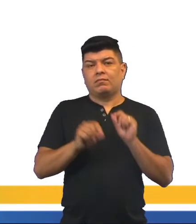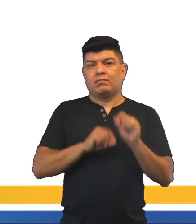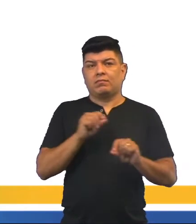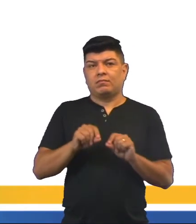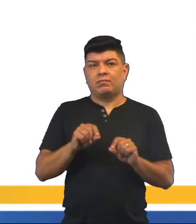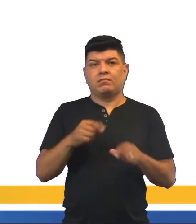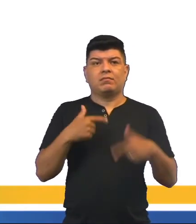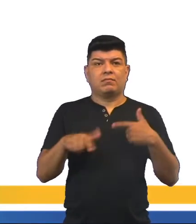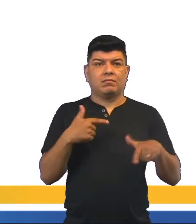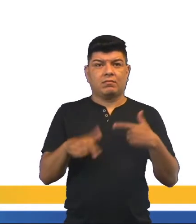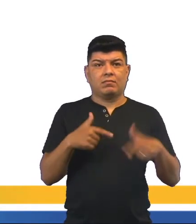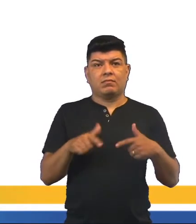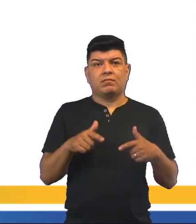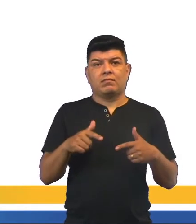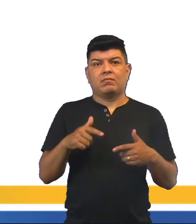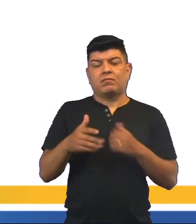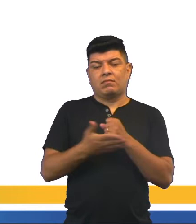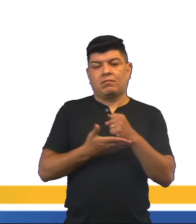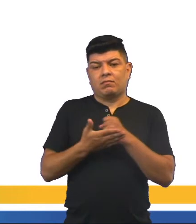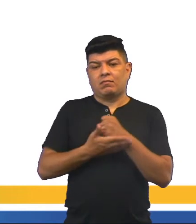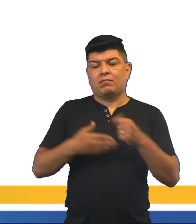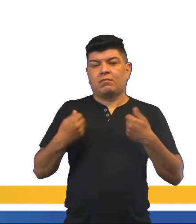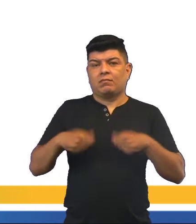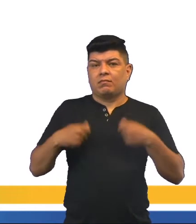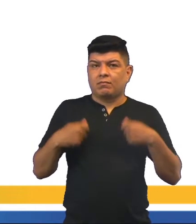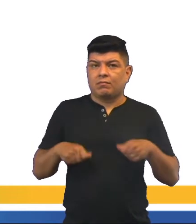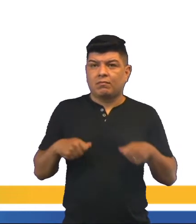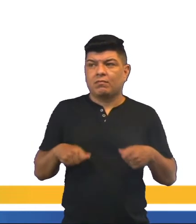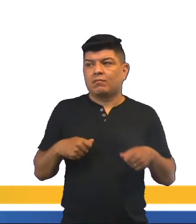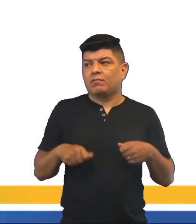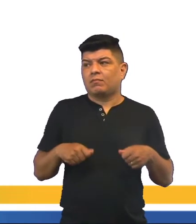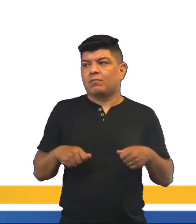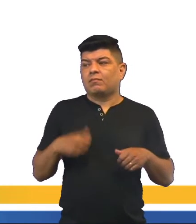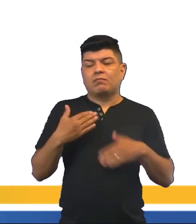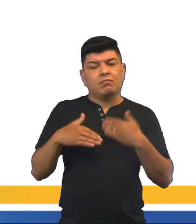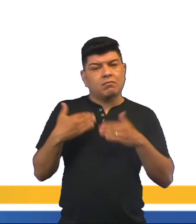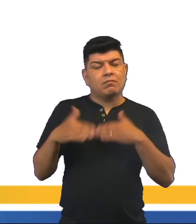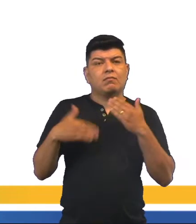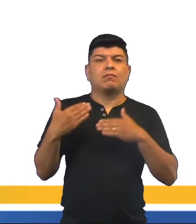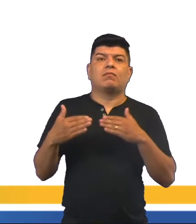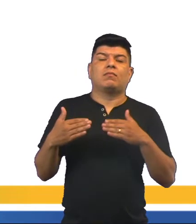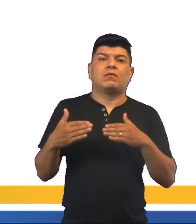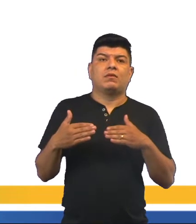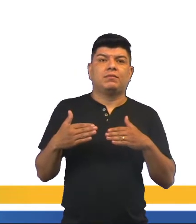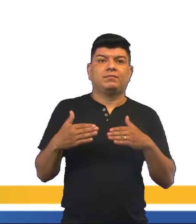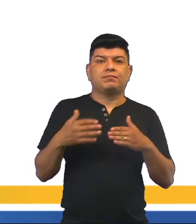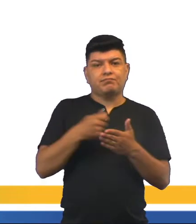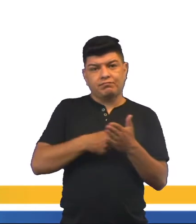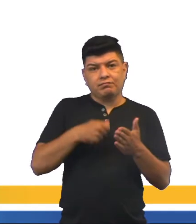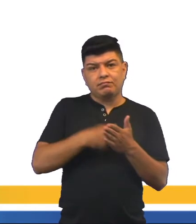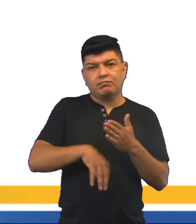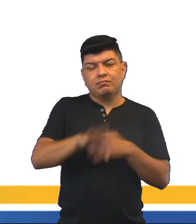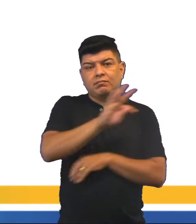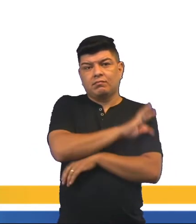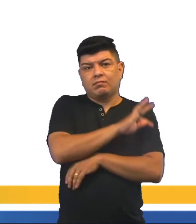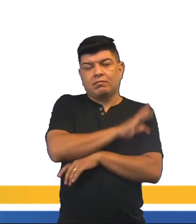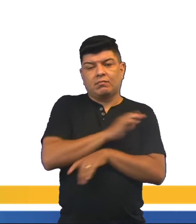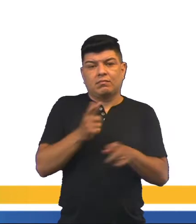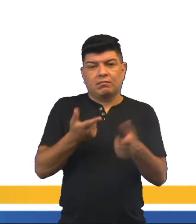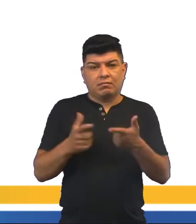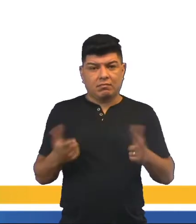serão trabalhados itens básicos e necessários para que, gradativamente, as exigências técnicas vão